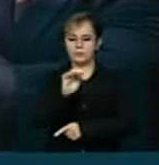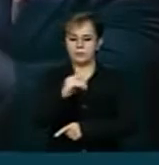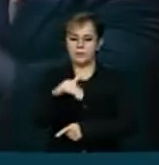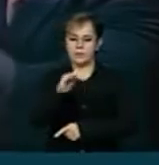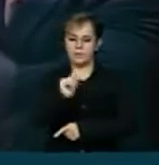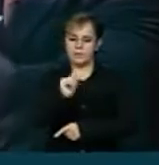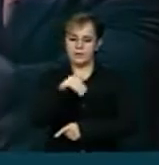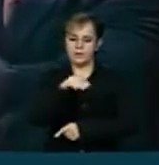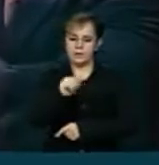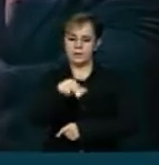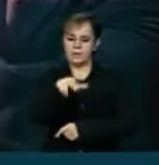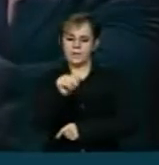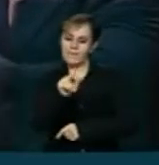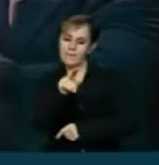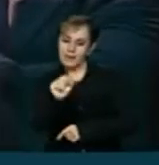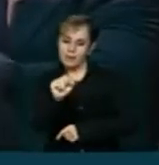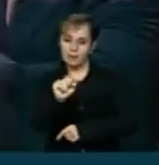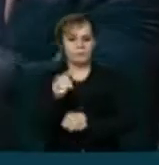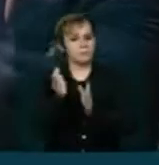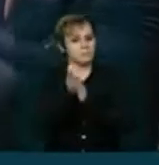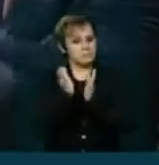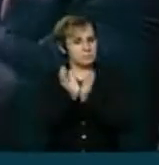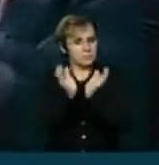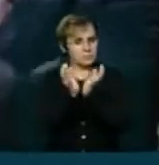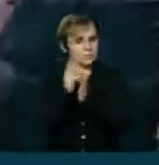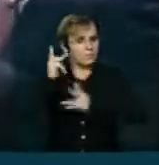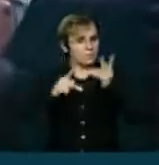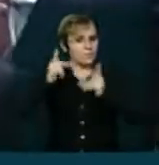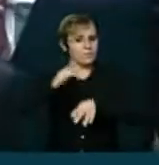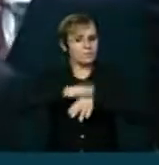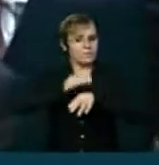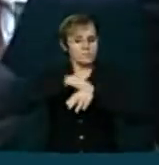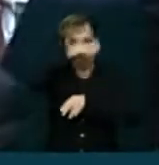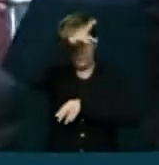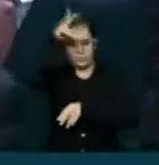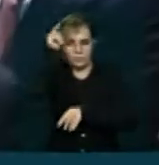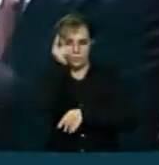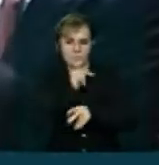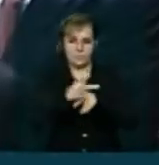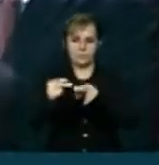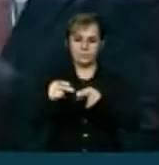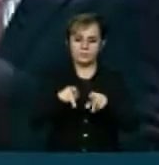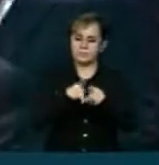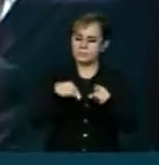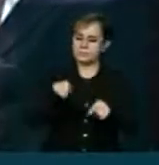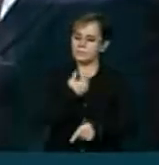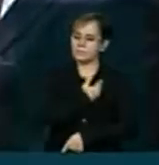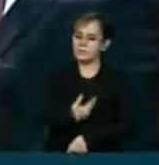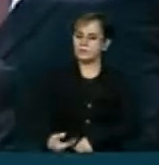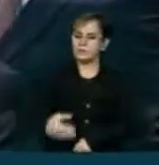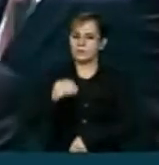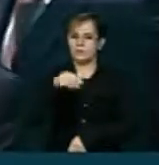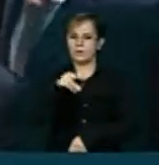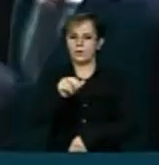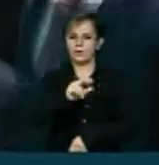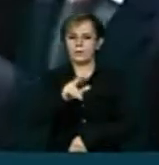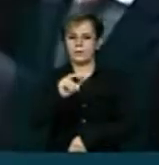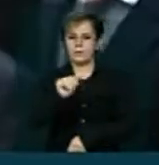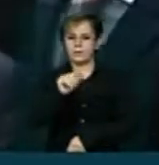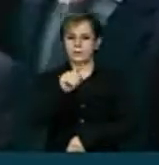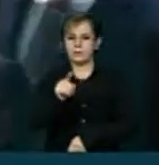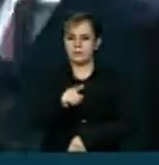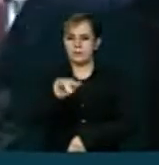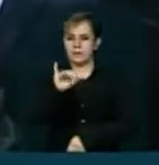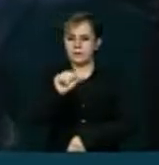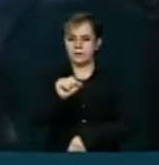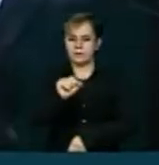parabéns à classe política do estado do Amazonas por essa conquista, ao nosso governador Omar Aziz, que foi um guerreiro,